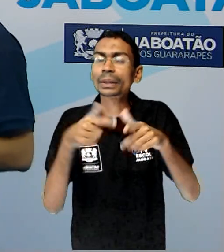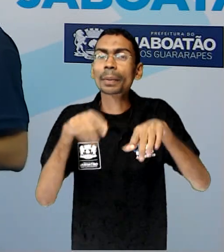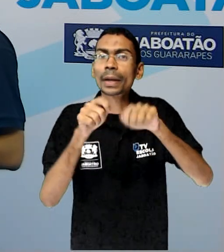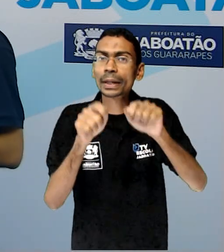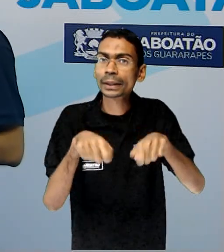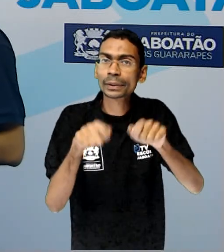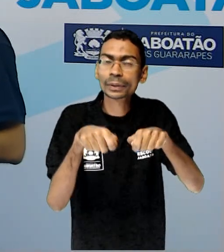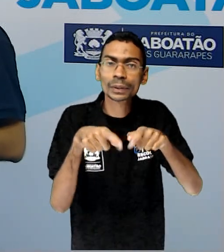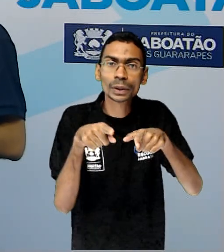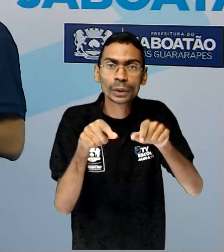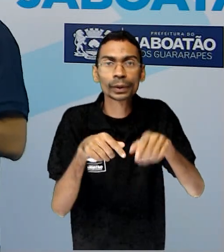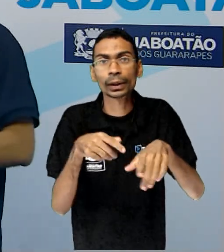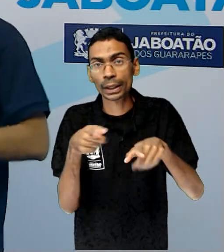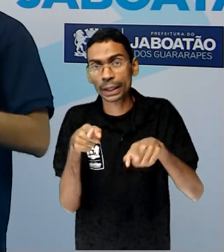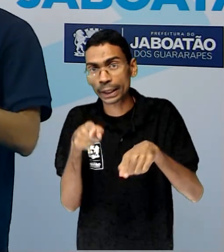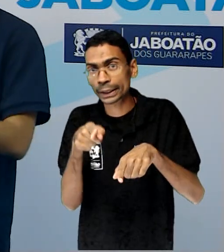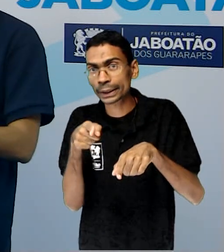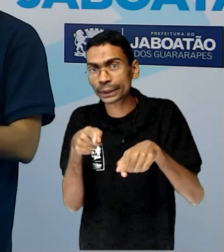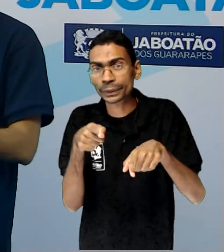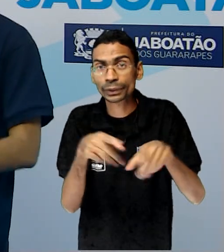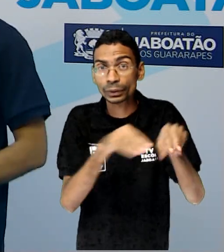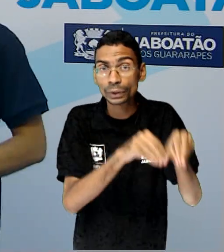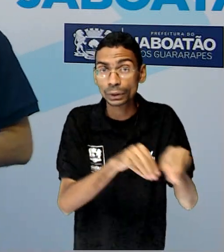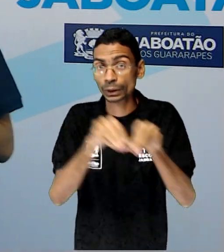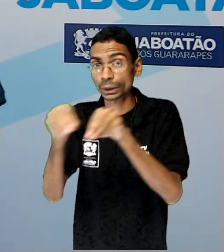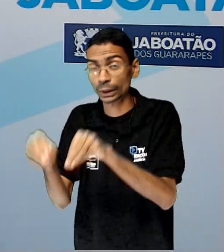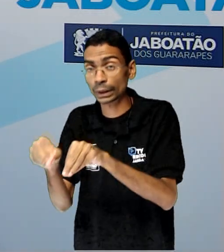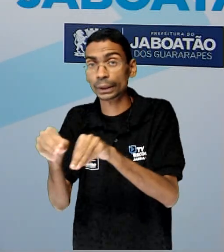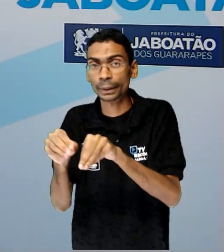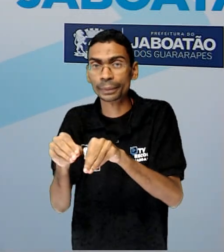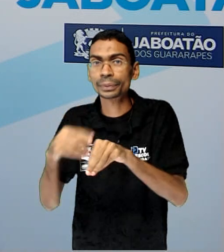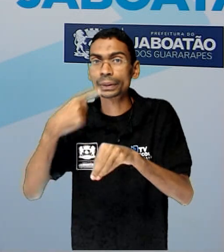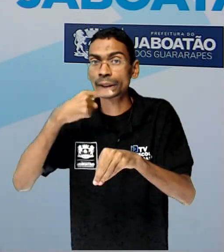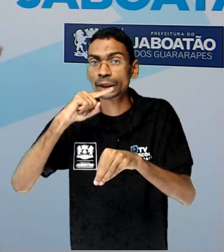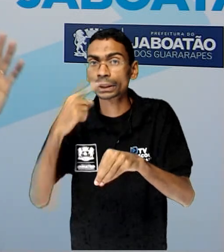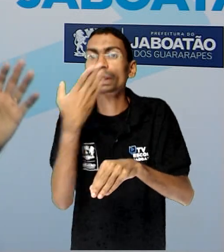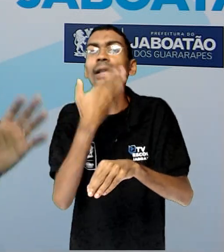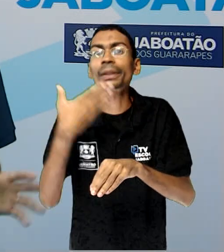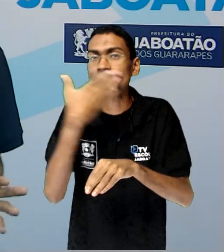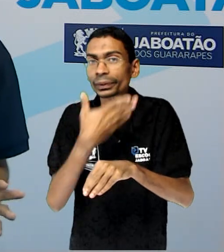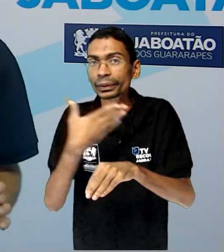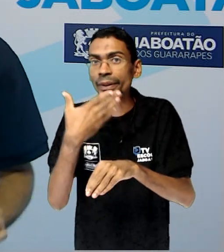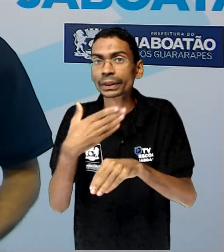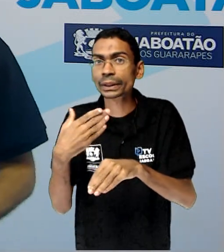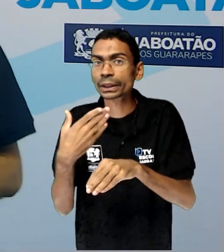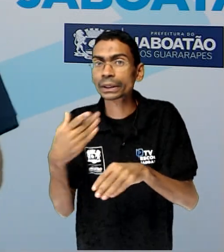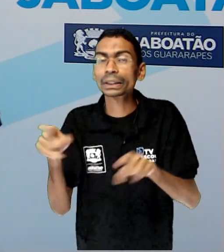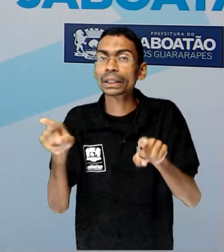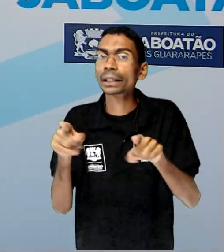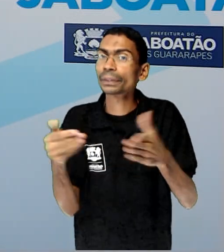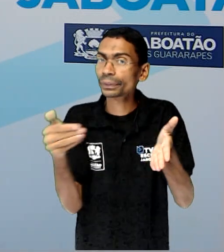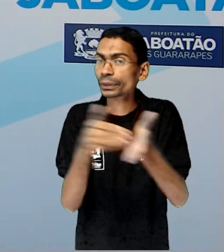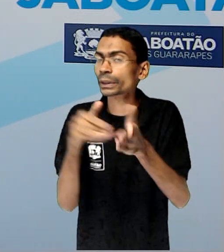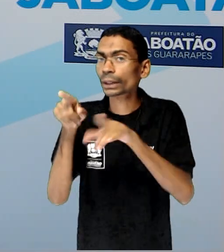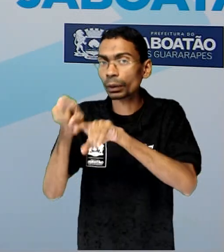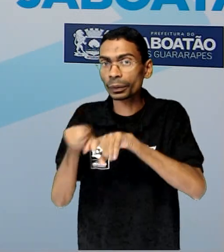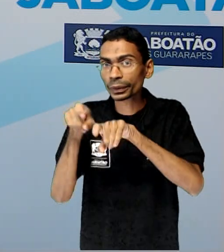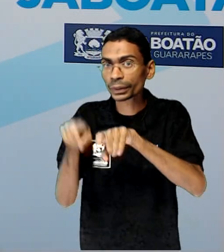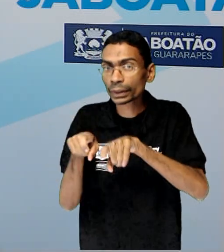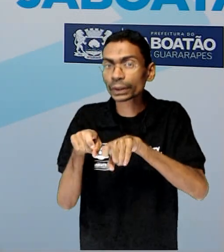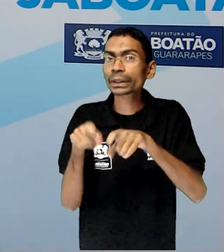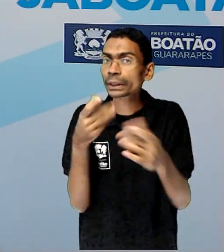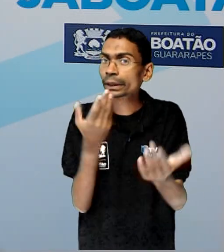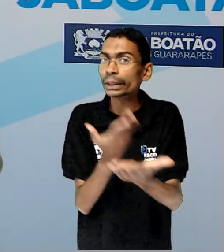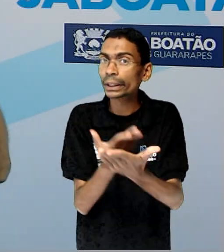a cana de açúcar até o engenho. Como a gente já sabe, a gente já estudou em outras aulas na história, né?